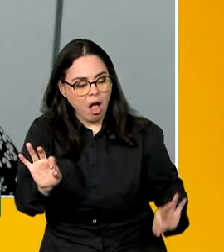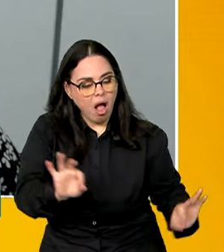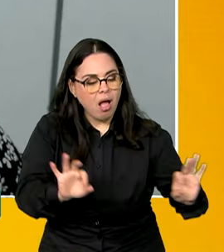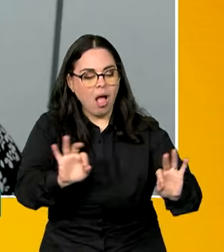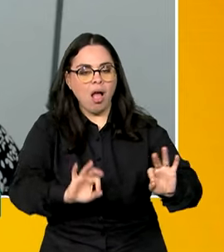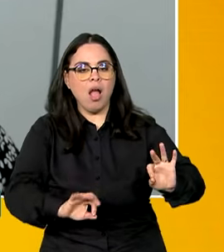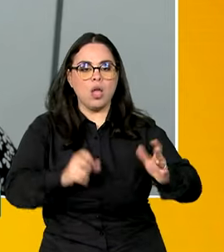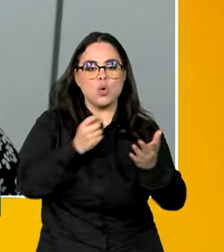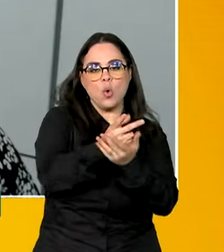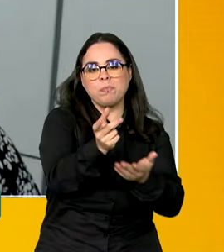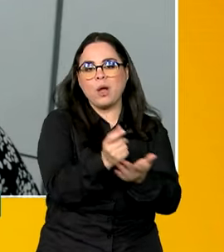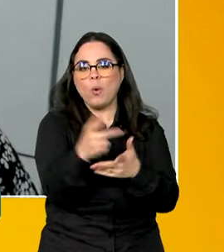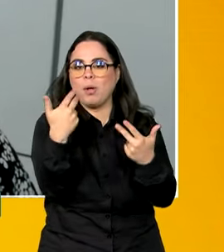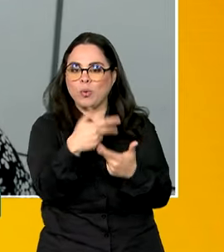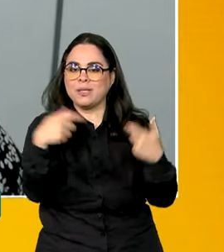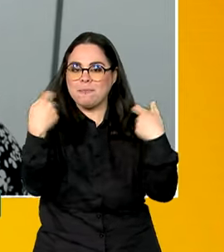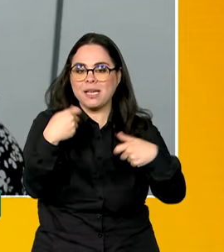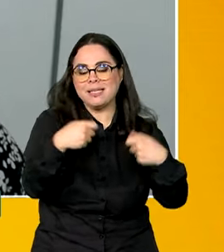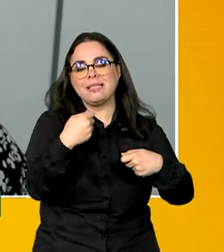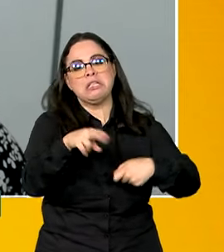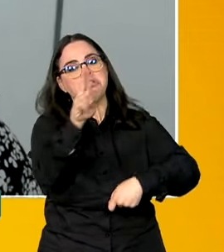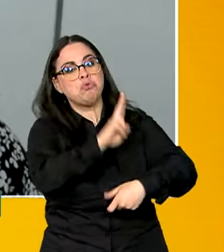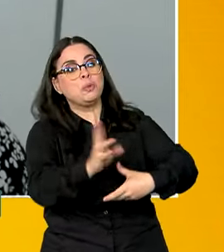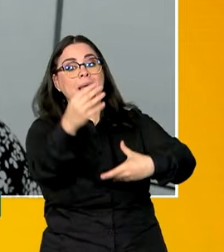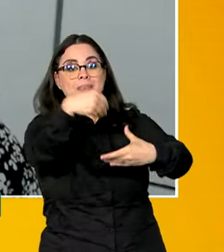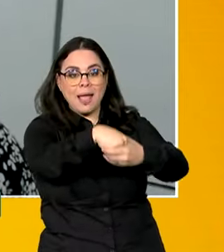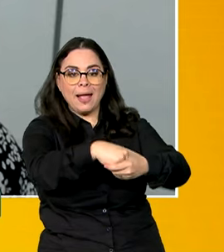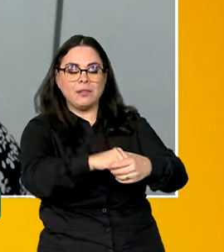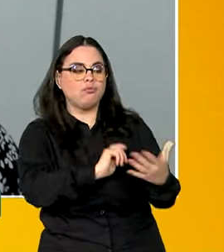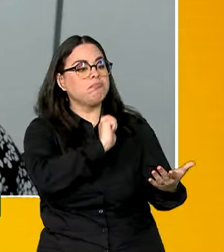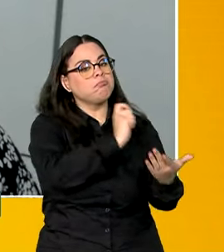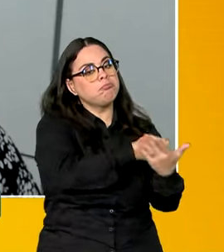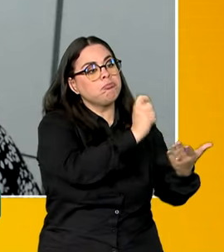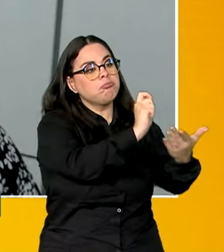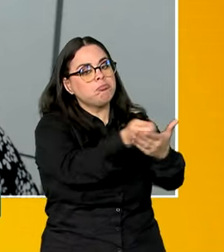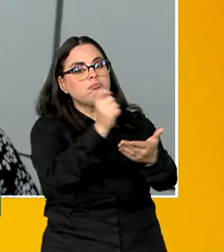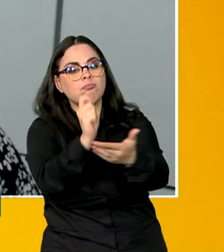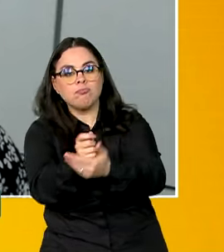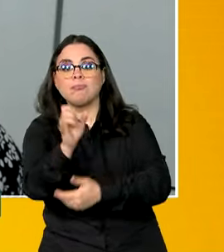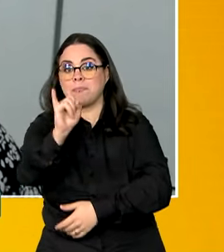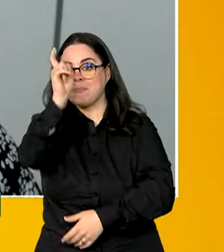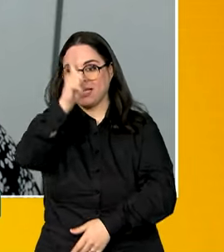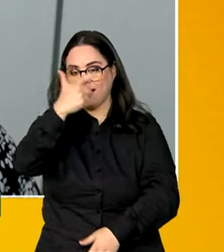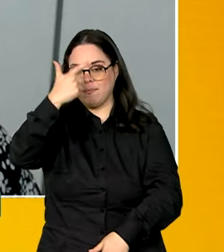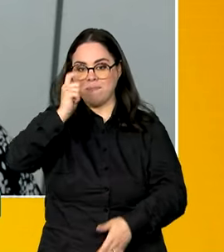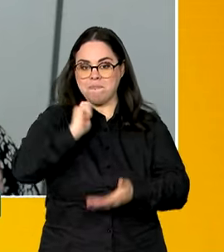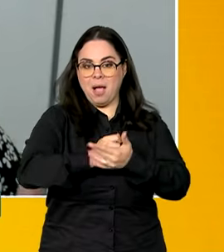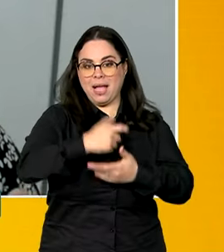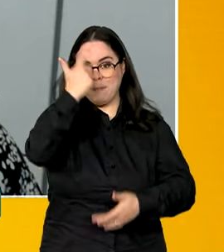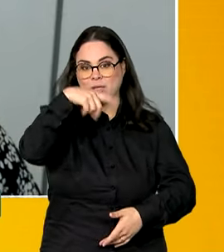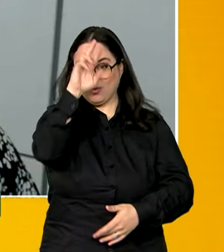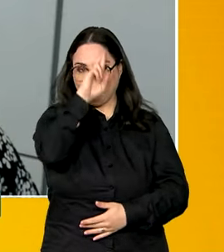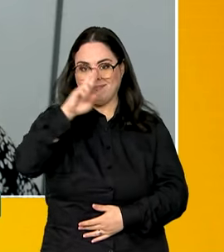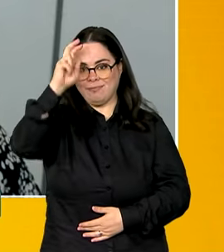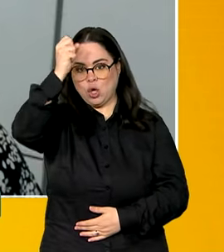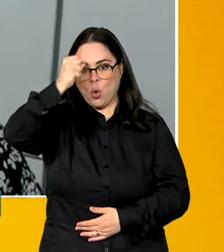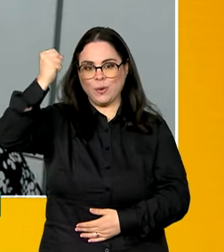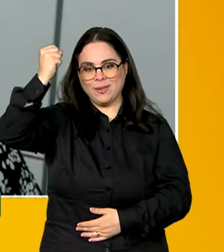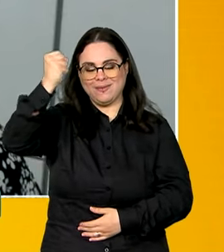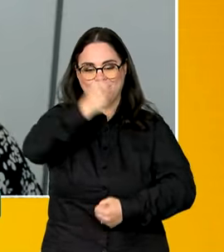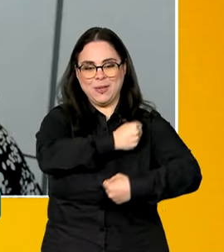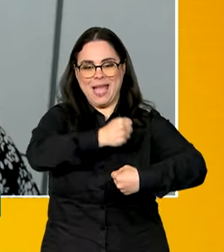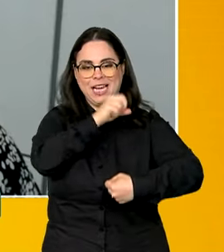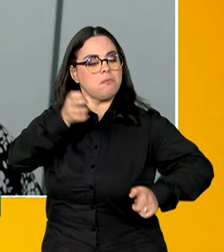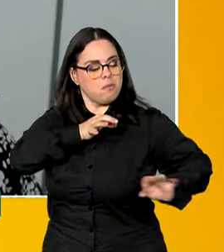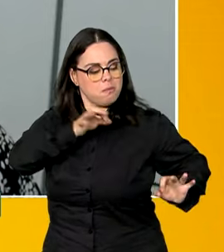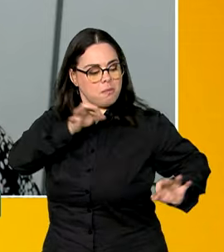equipamentos, o apoio a utensílios, o pagamento de uma cozinheira. Então, é um apoio que vai, de